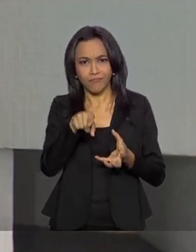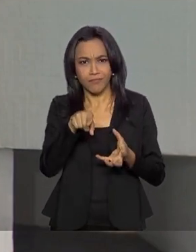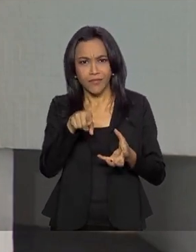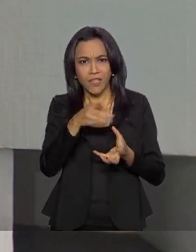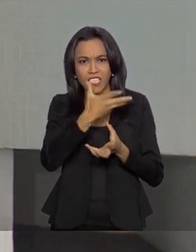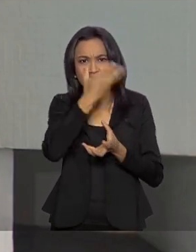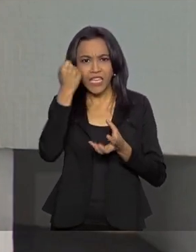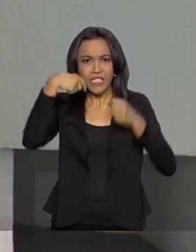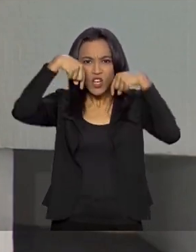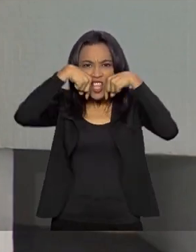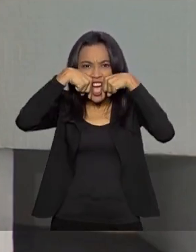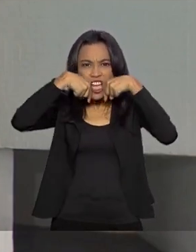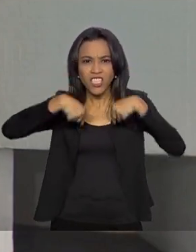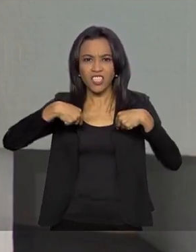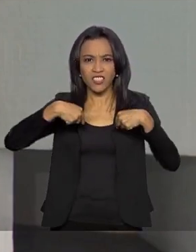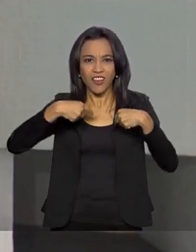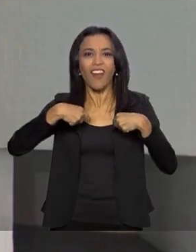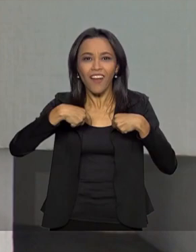Esqueceram o dentinho.